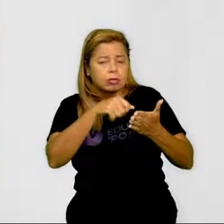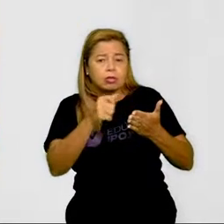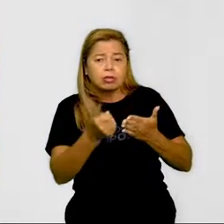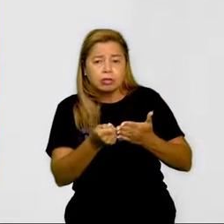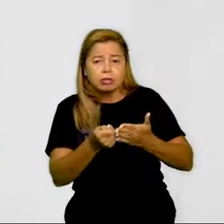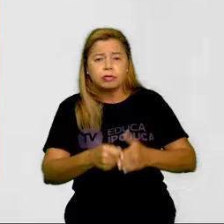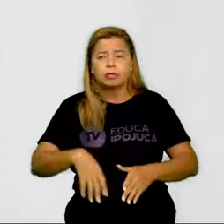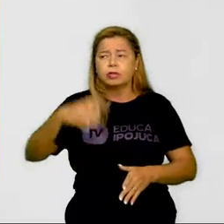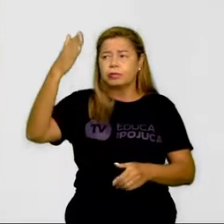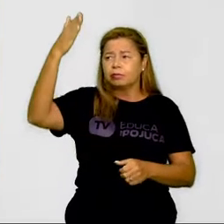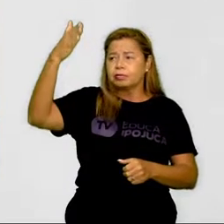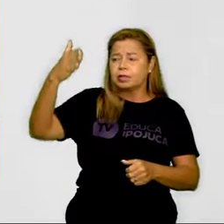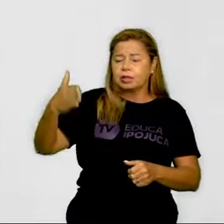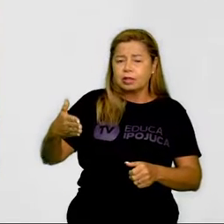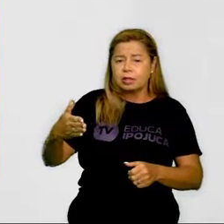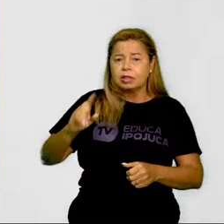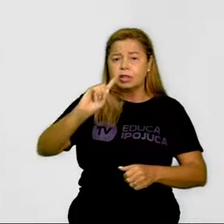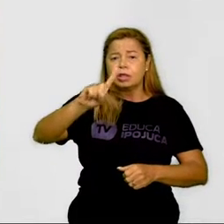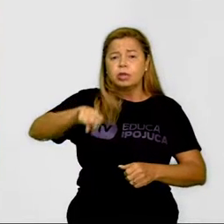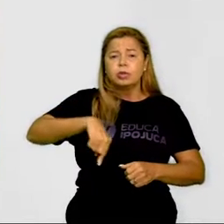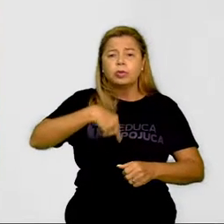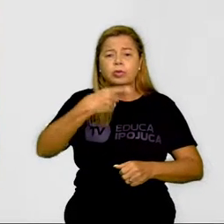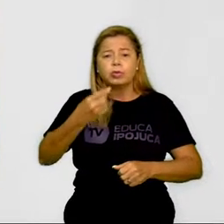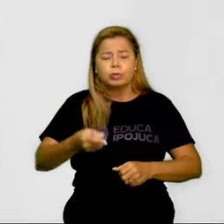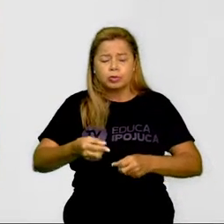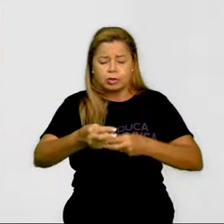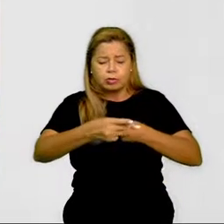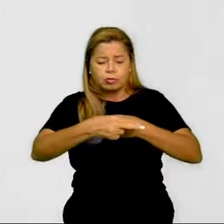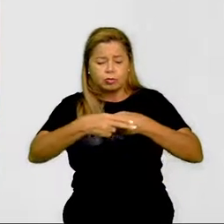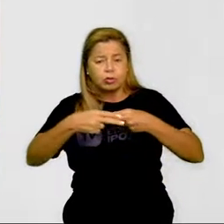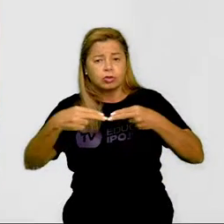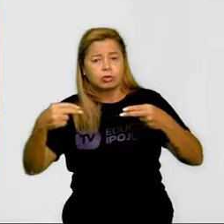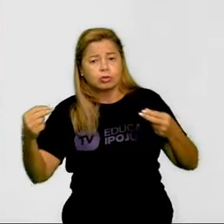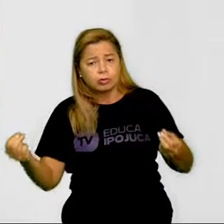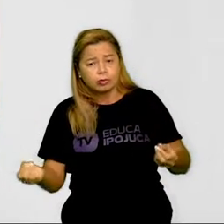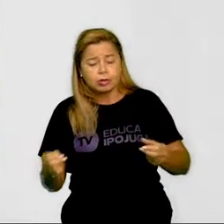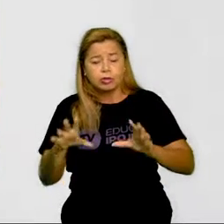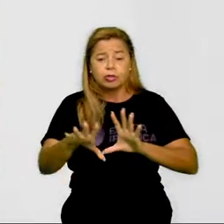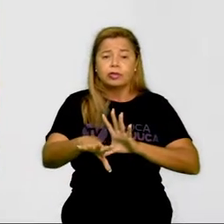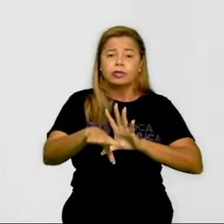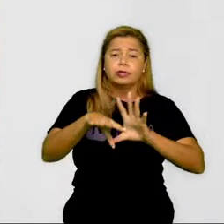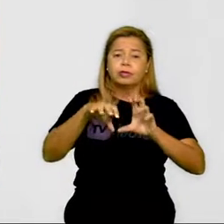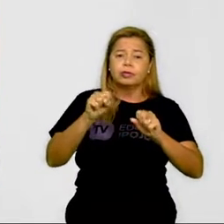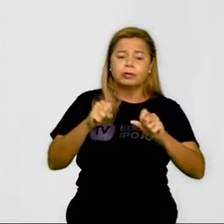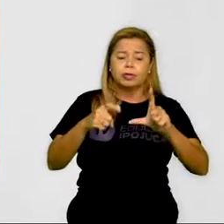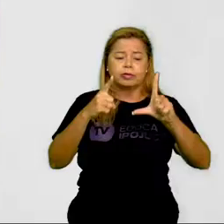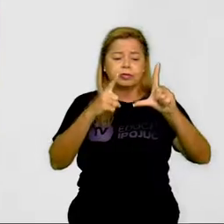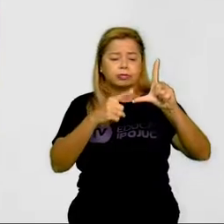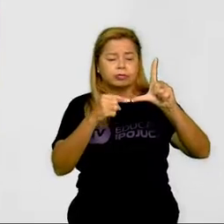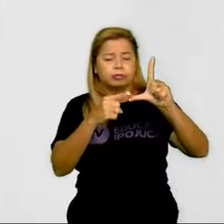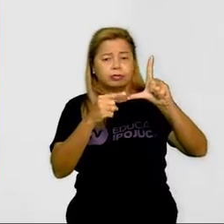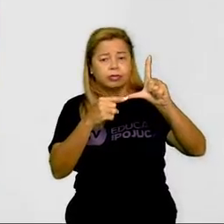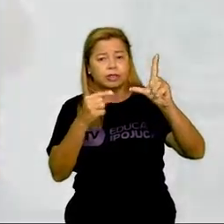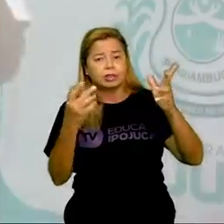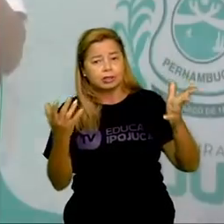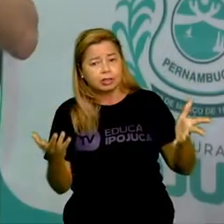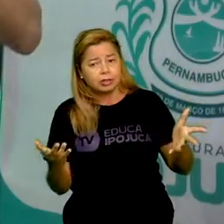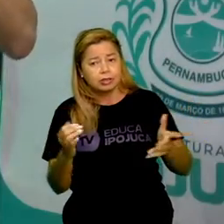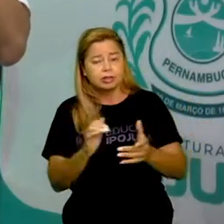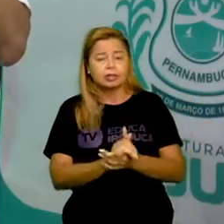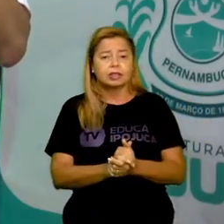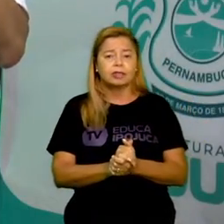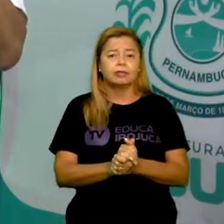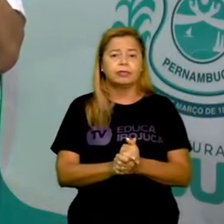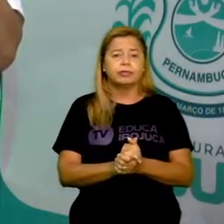materiais, eles começavam a formar as letrinhas e as pessoas que estudam a história, eles começaram